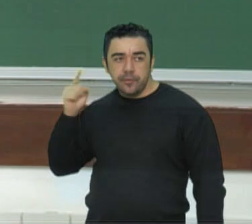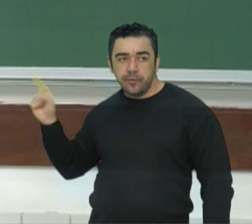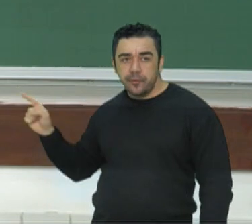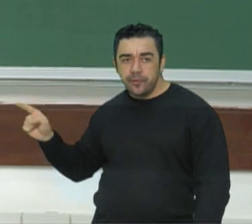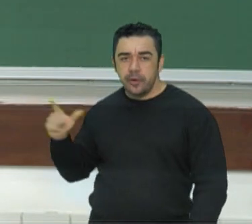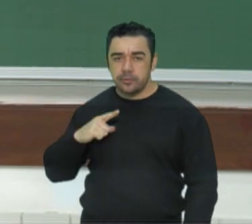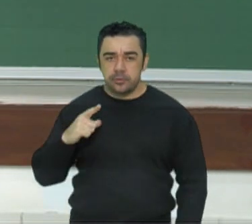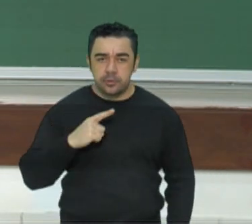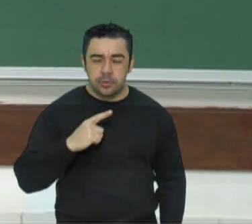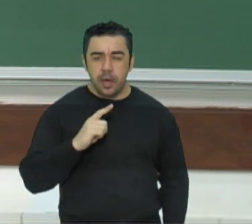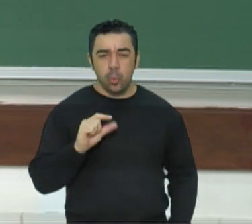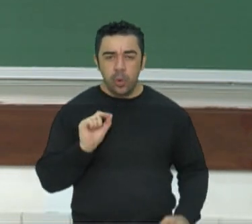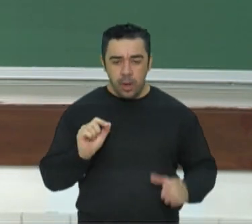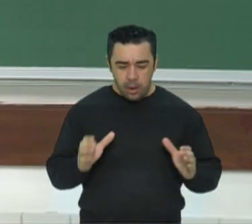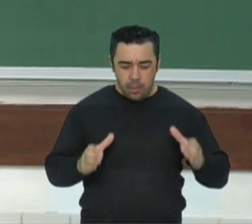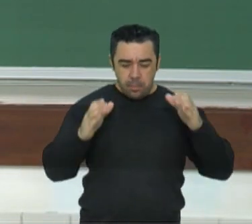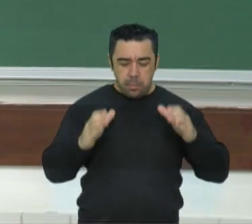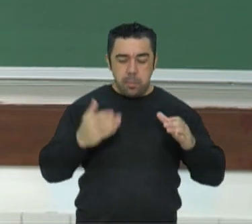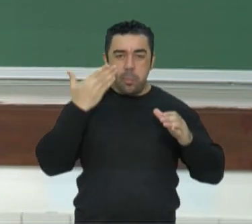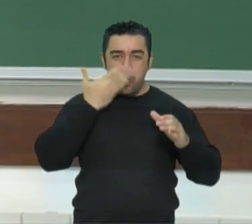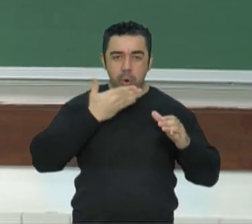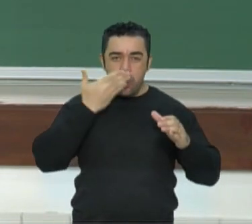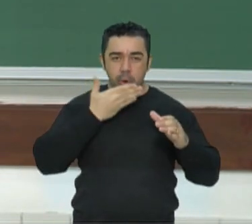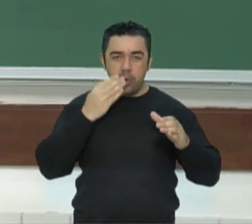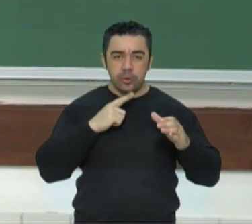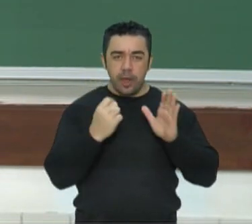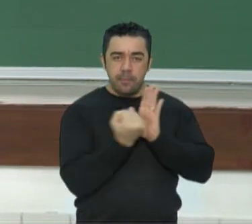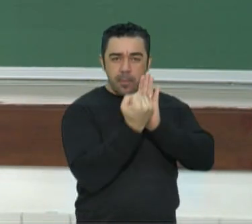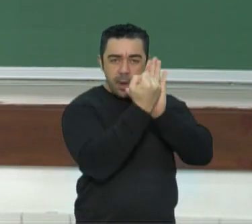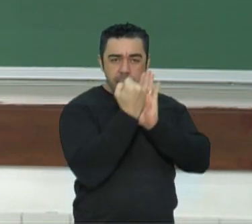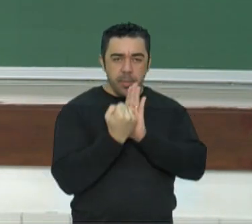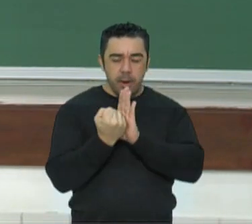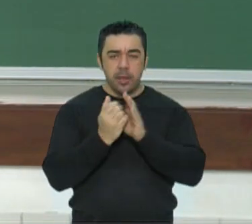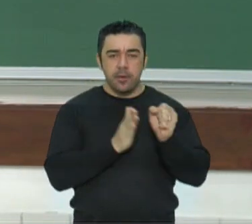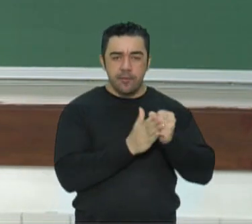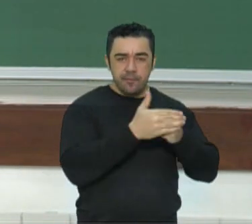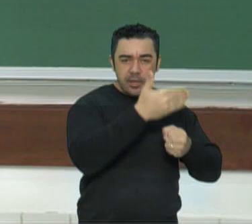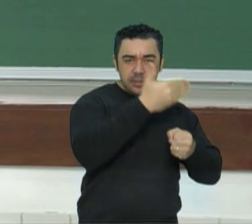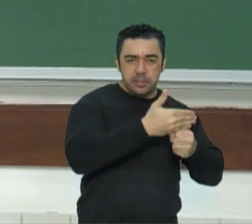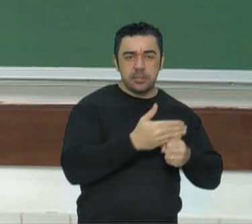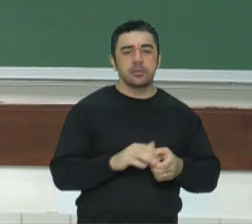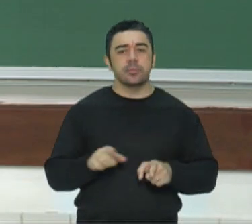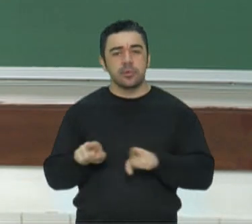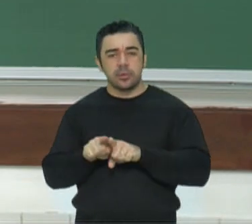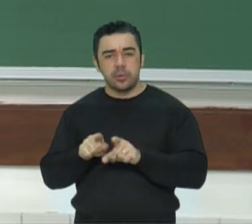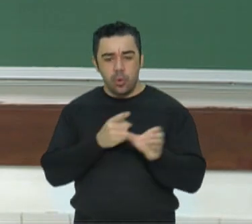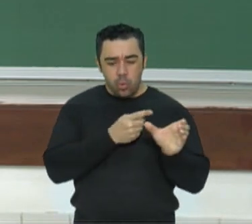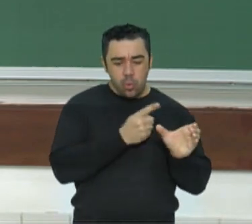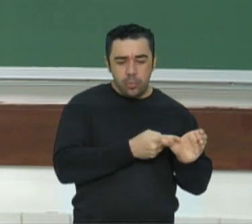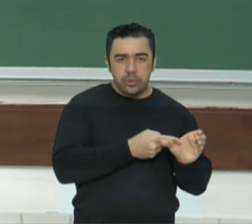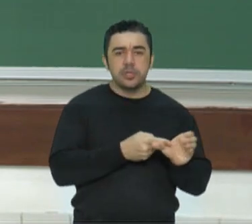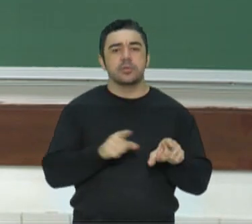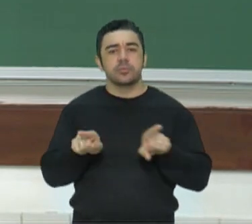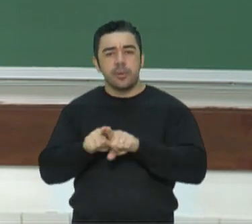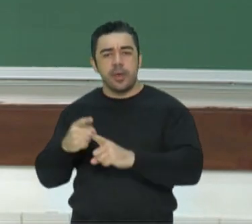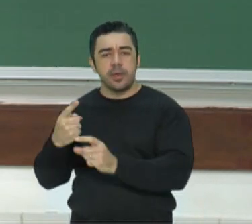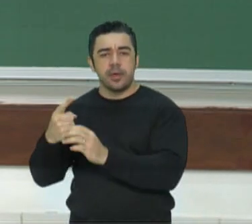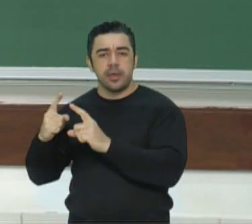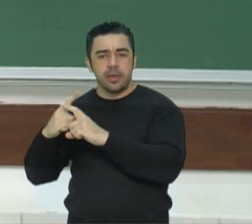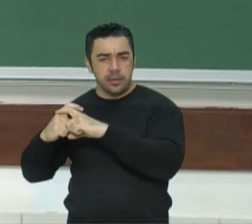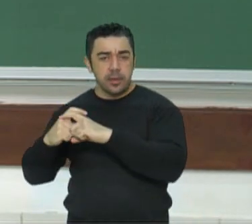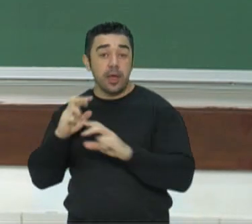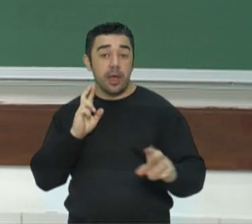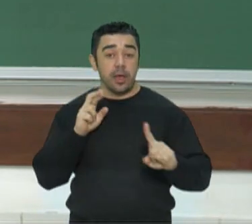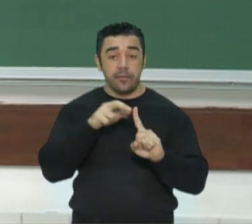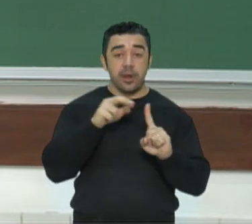comunismo e os símbolos do nazismo. Juntos, na mesma imagem. Algo impensável. Então, a charge está fazendo